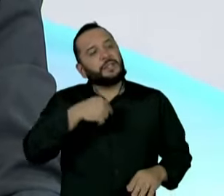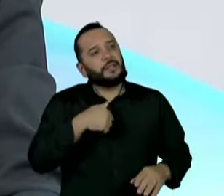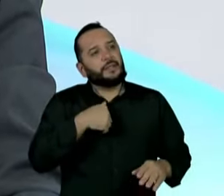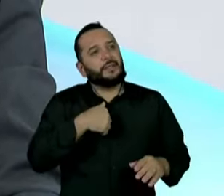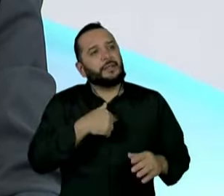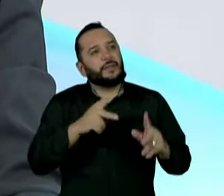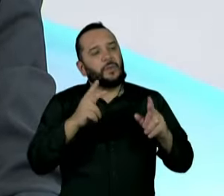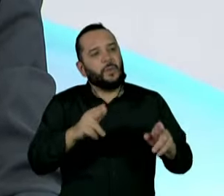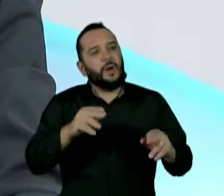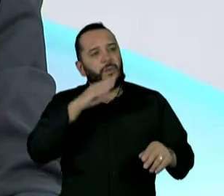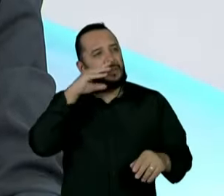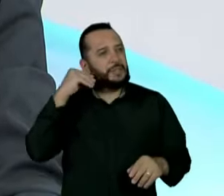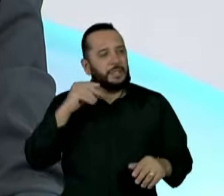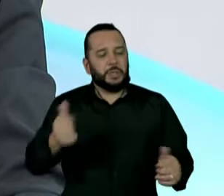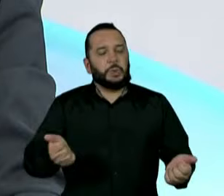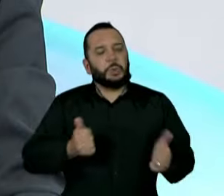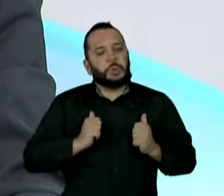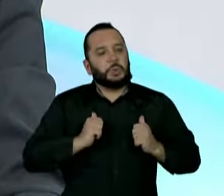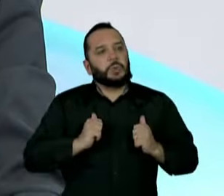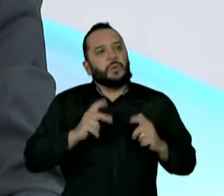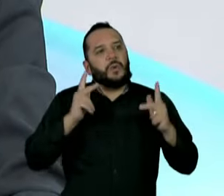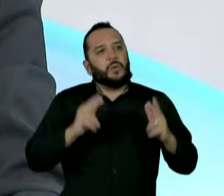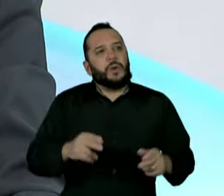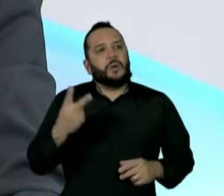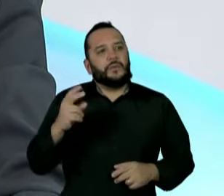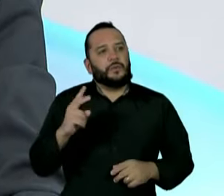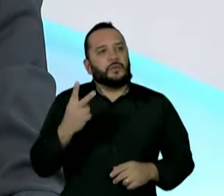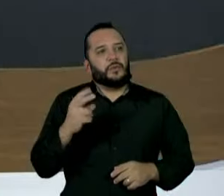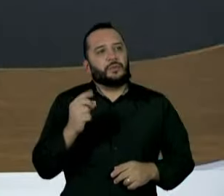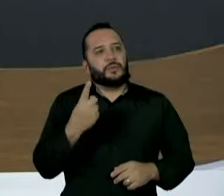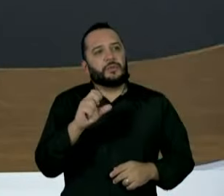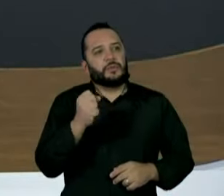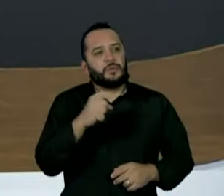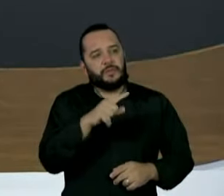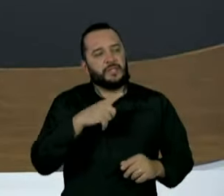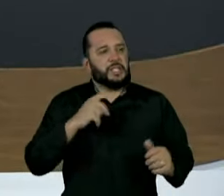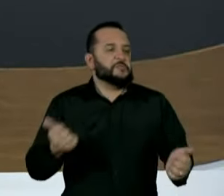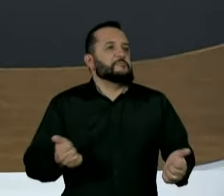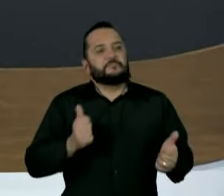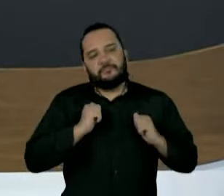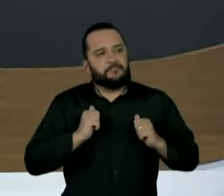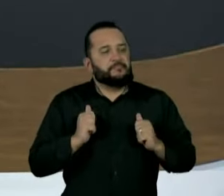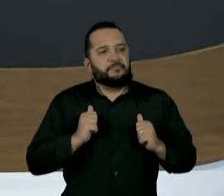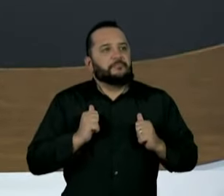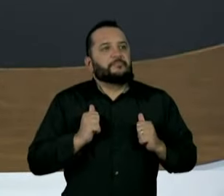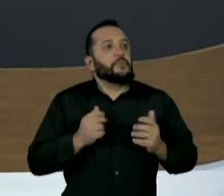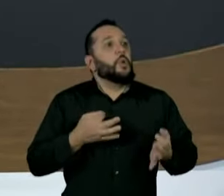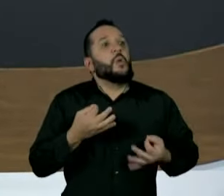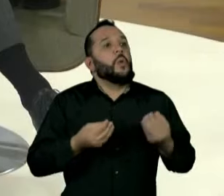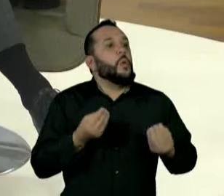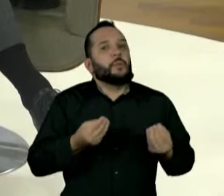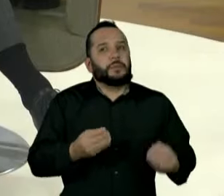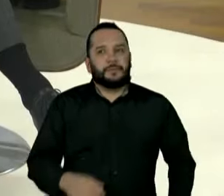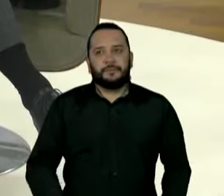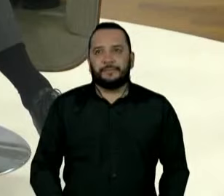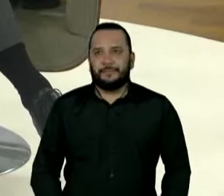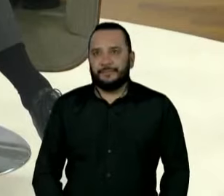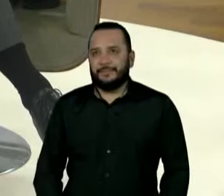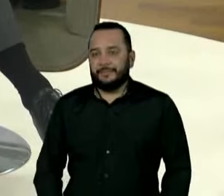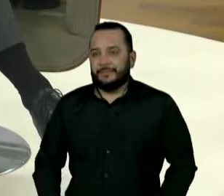como o Ciro Gomes, por exemplo, ou como o senhor mesmo fez em 18 e evitar se posicionar? Olha, Vera,